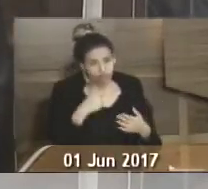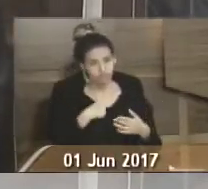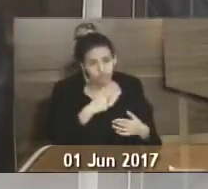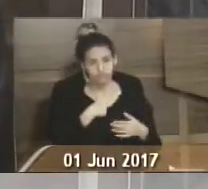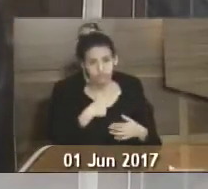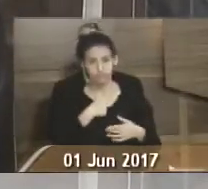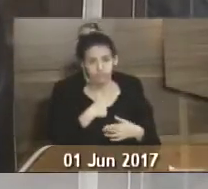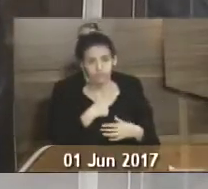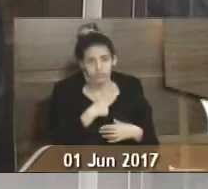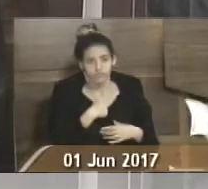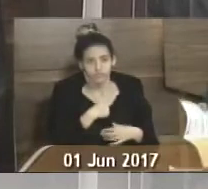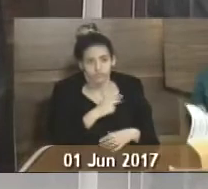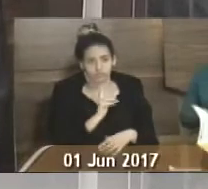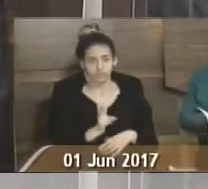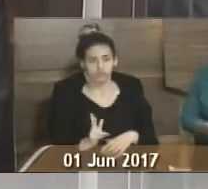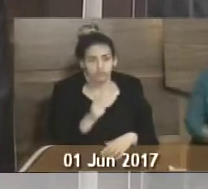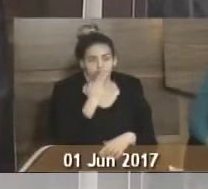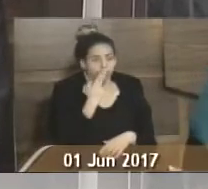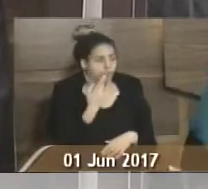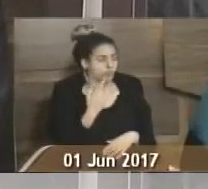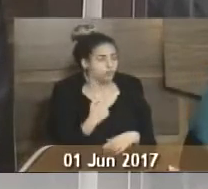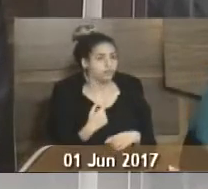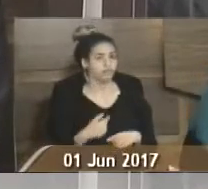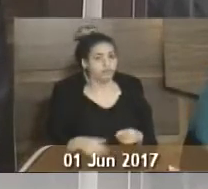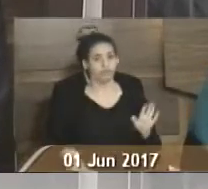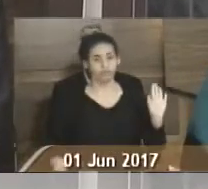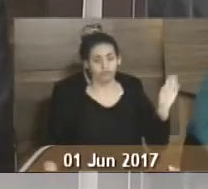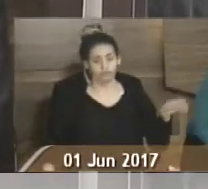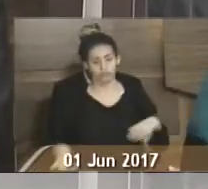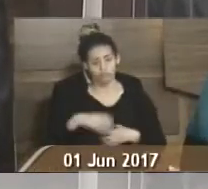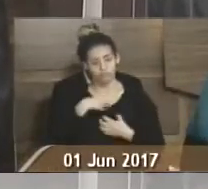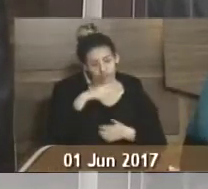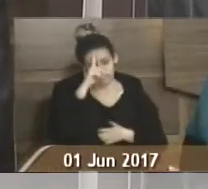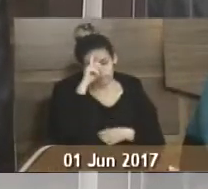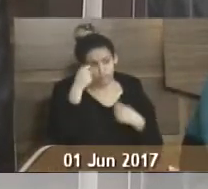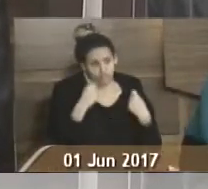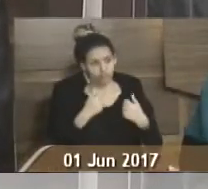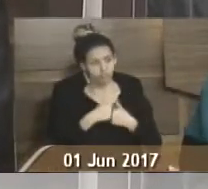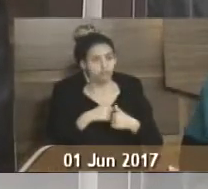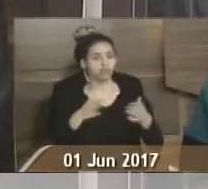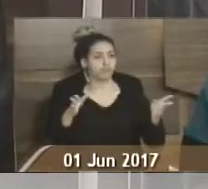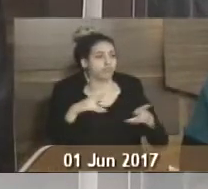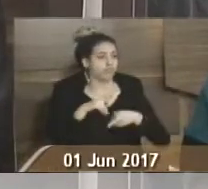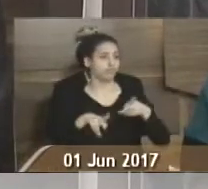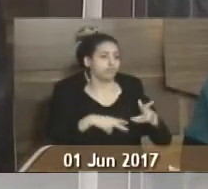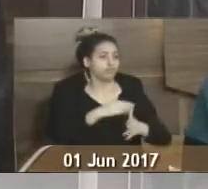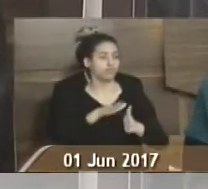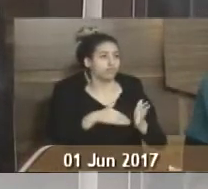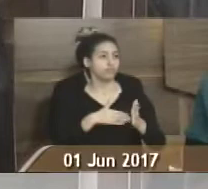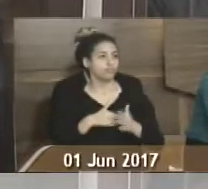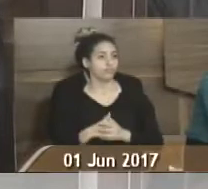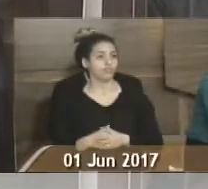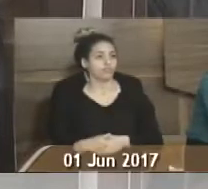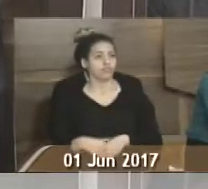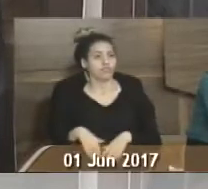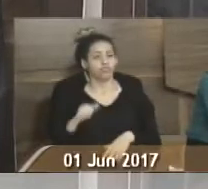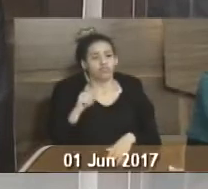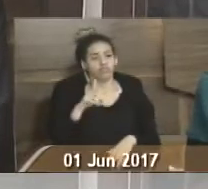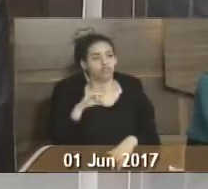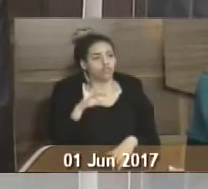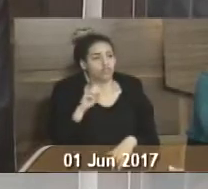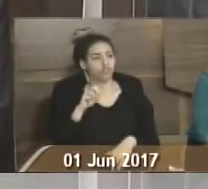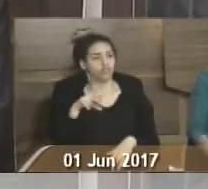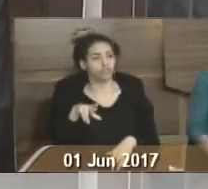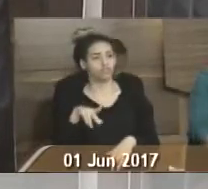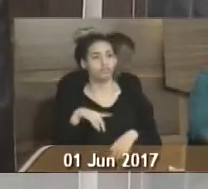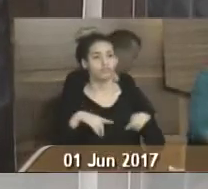eu venho atrás, sempre dizia, porque o hospital tem que ser aberto, sim, para a nossa população. Então, o doutor Adilson está lá, eu